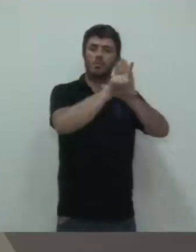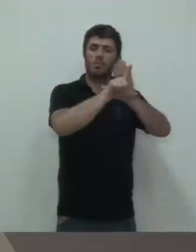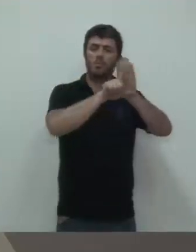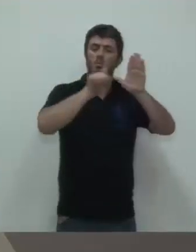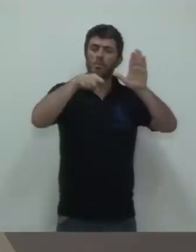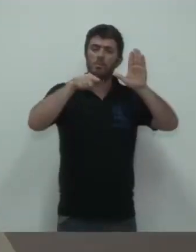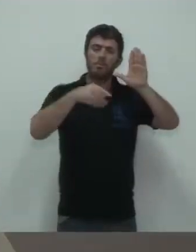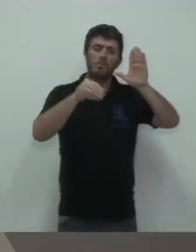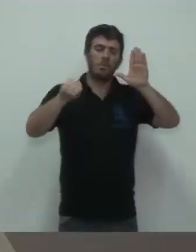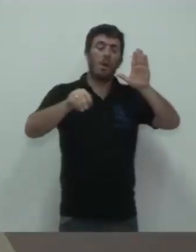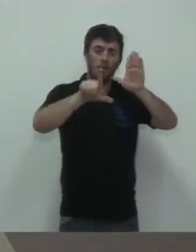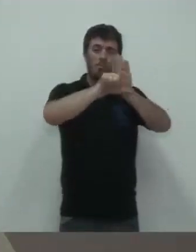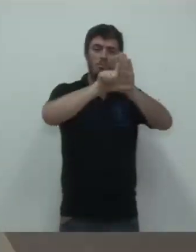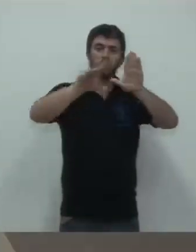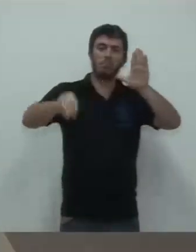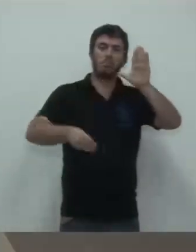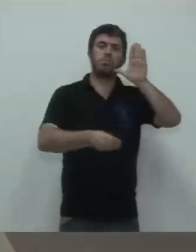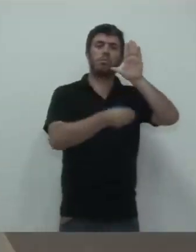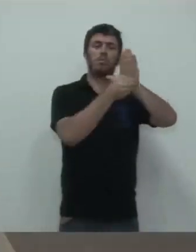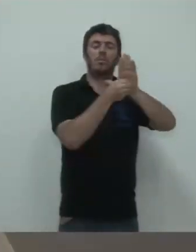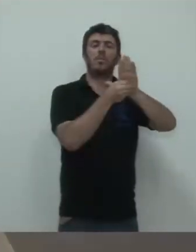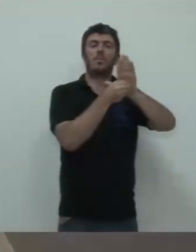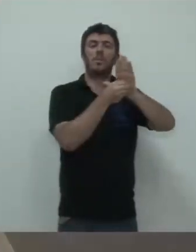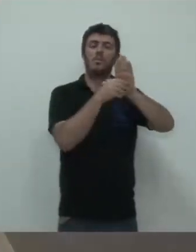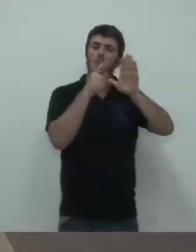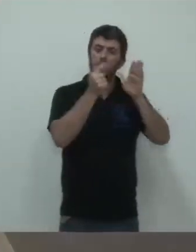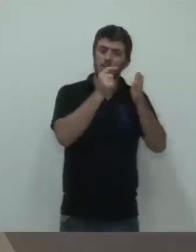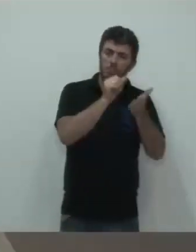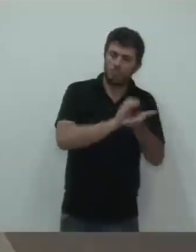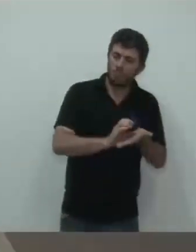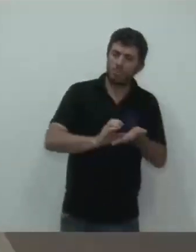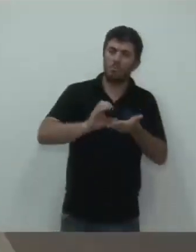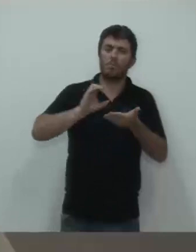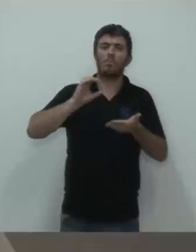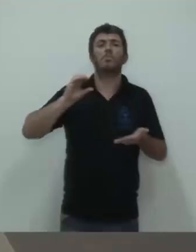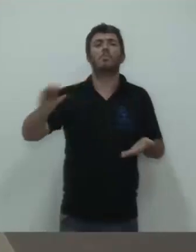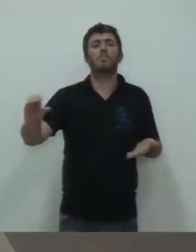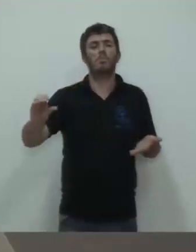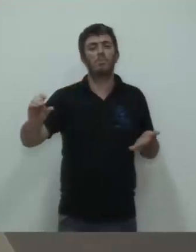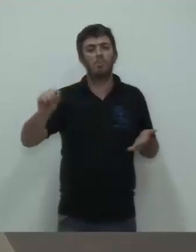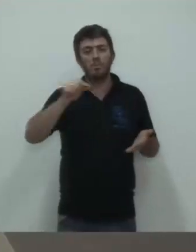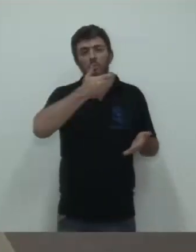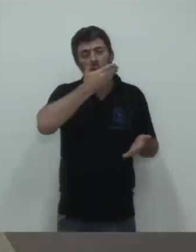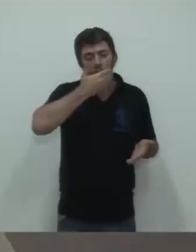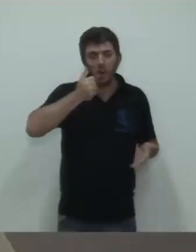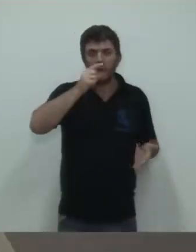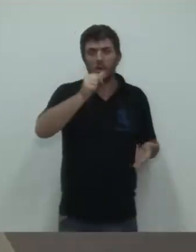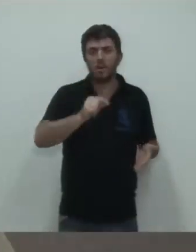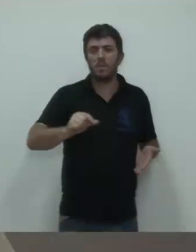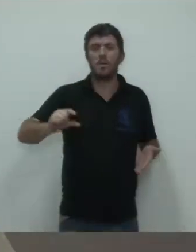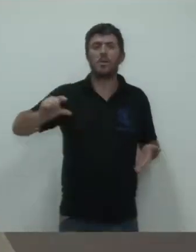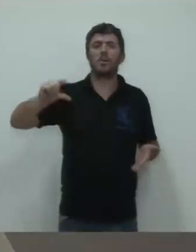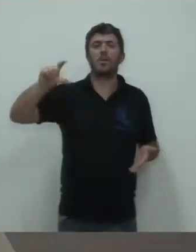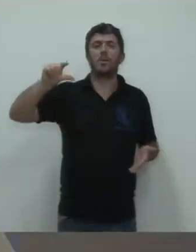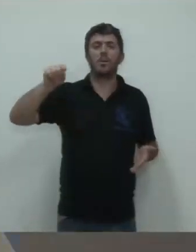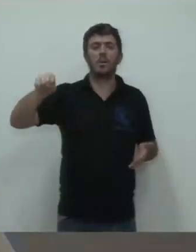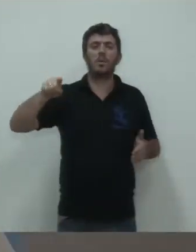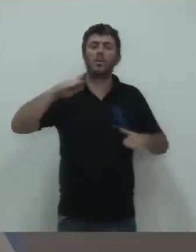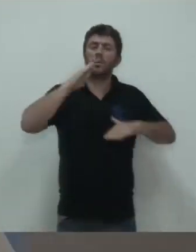emenda essa que foi aprovada por todos os vereadores, destinando recursos para ser investido, sobretudo na capacitação da mão de obra de